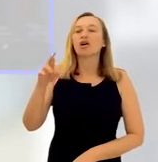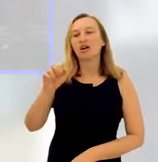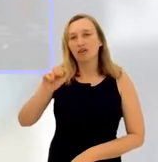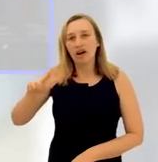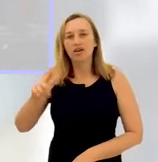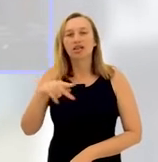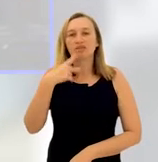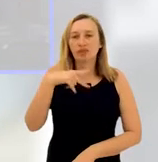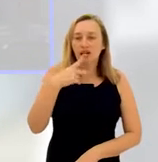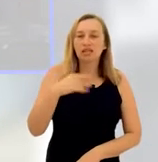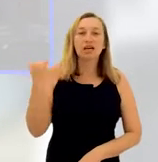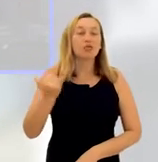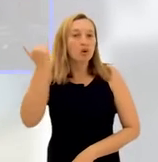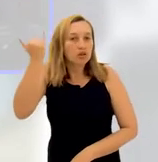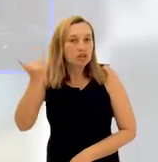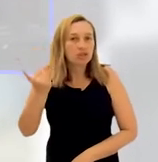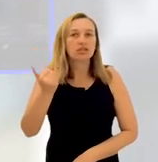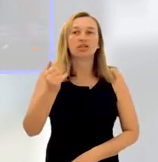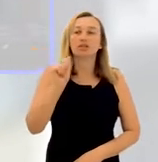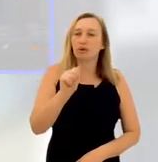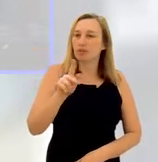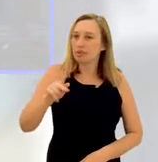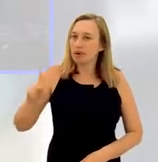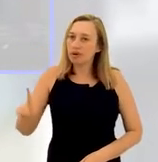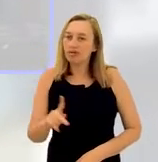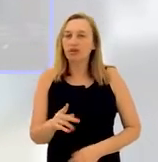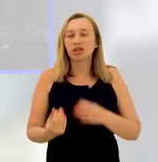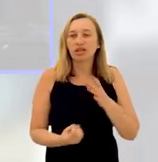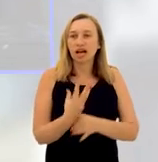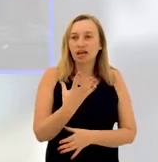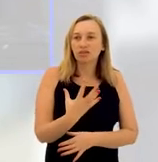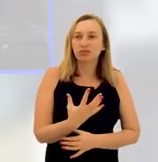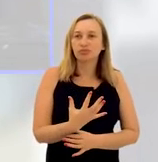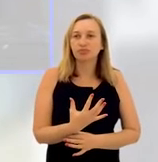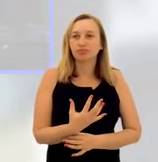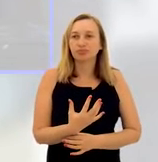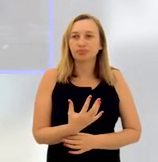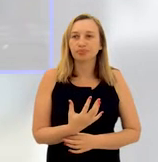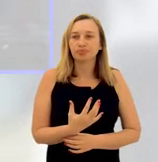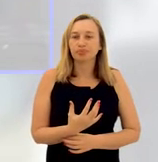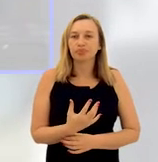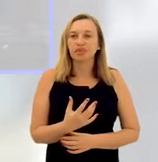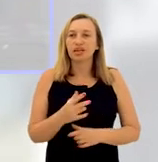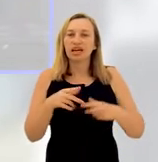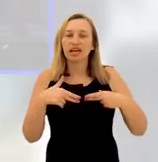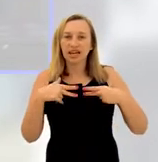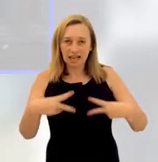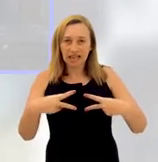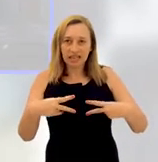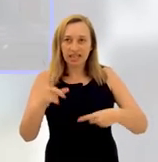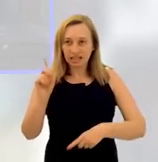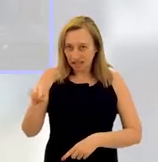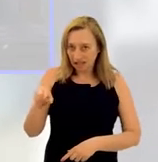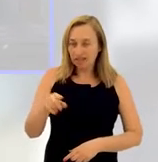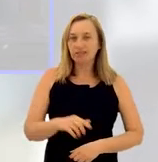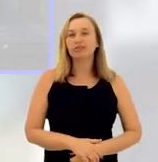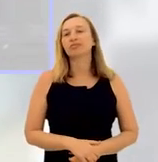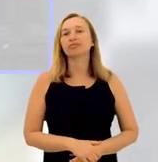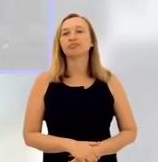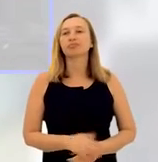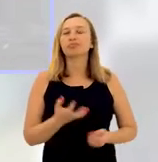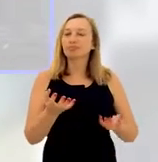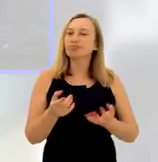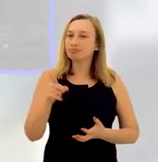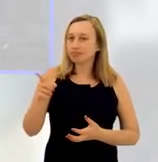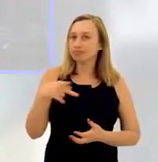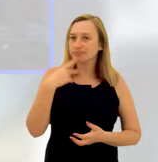Cone, o Rafael estava falando aí, né, da importância do aplicativo que foi criado de uma forma de link, né, é um aplicativo